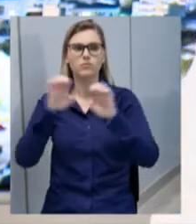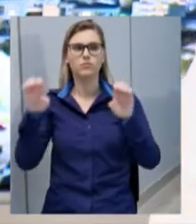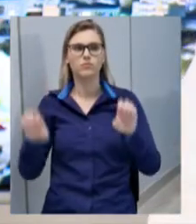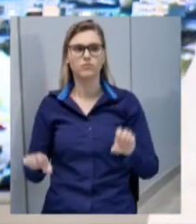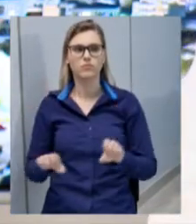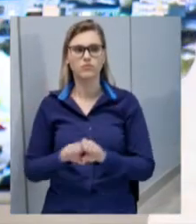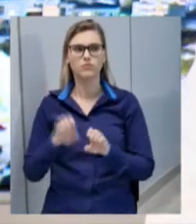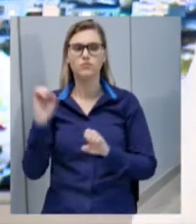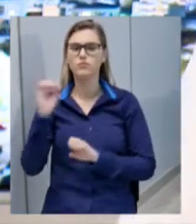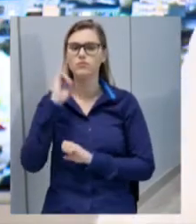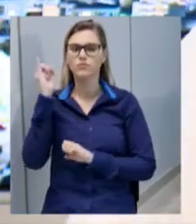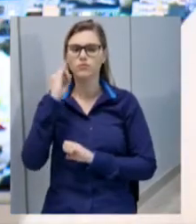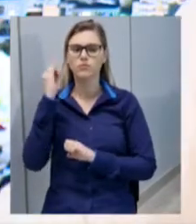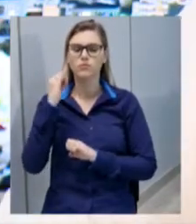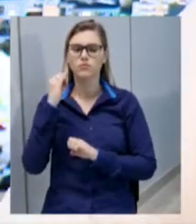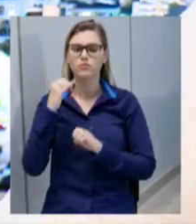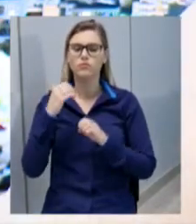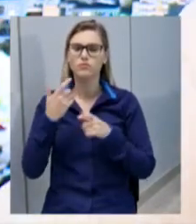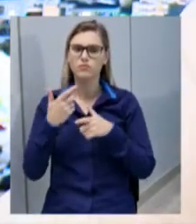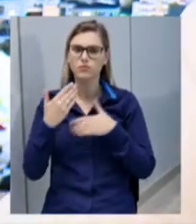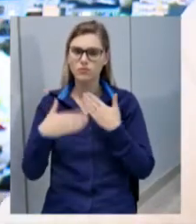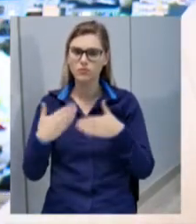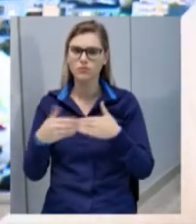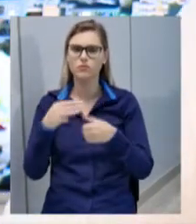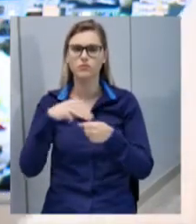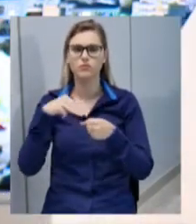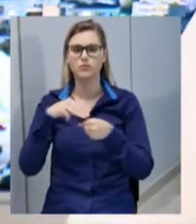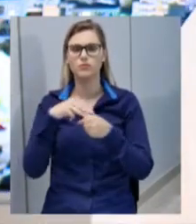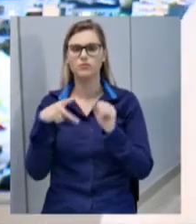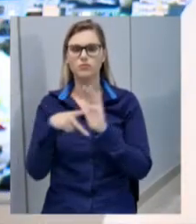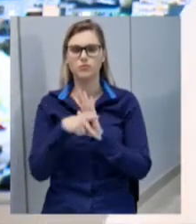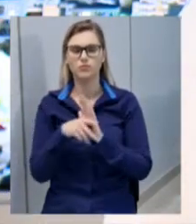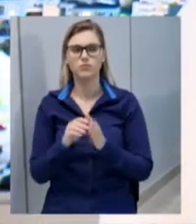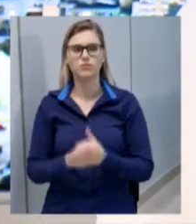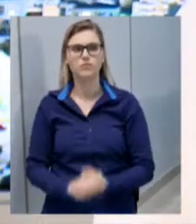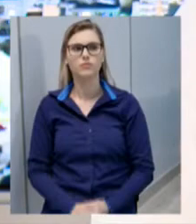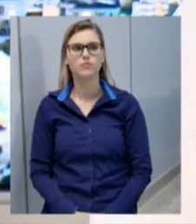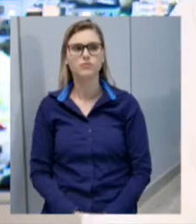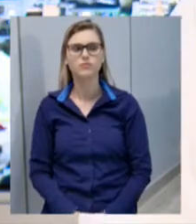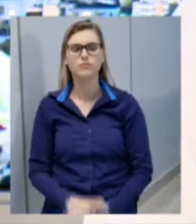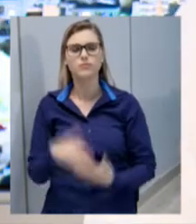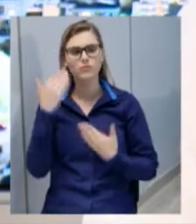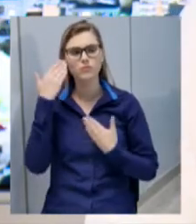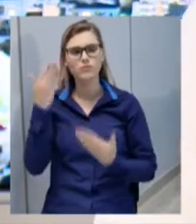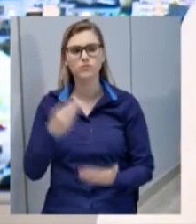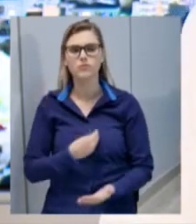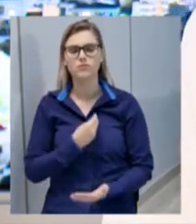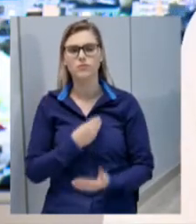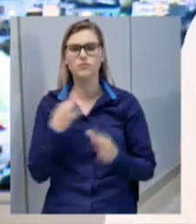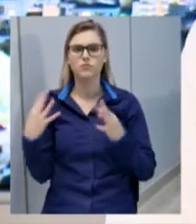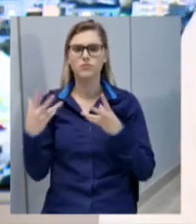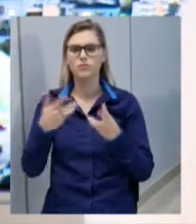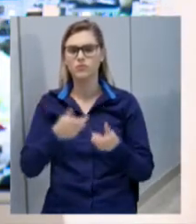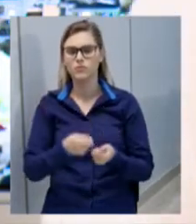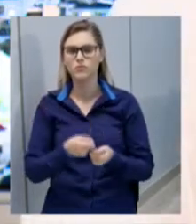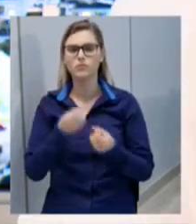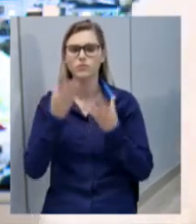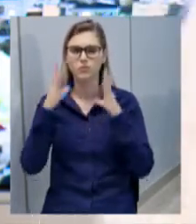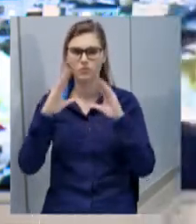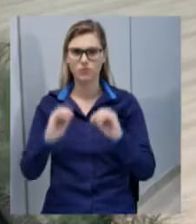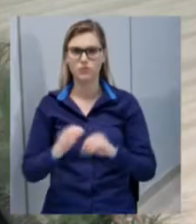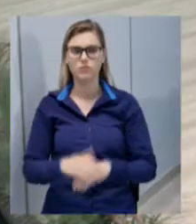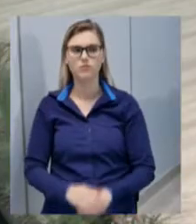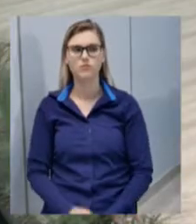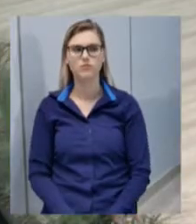importantes para o crescimento e o desenvolvimento do nosso município. No mais, agradeço a presença de todos e tenham uma boa noite.